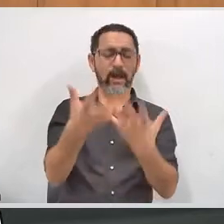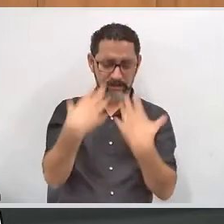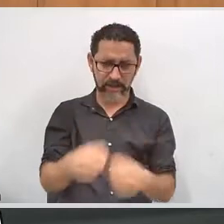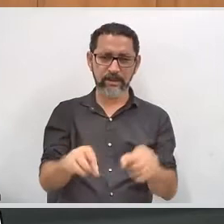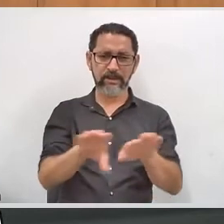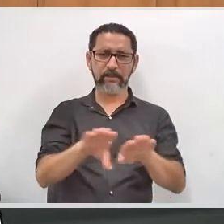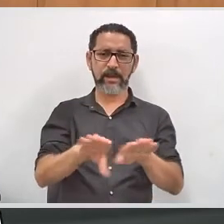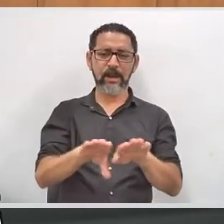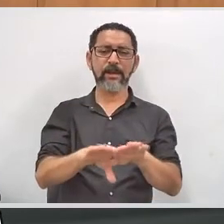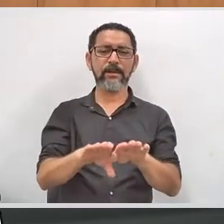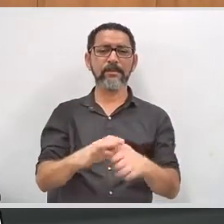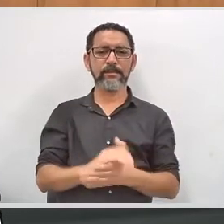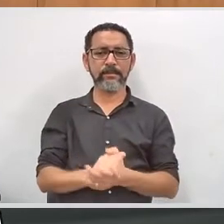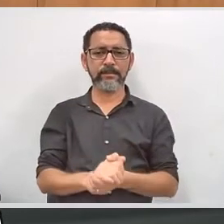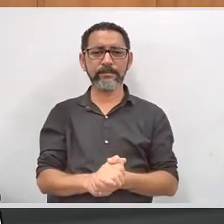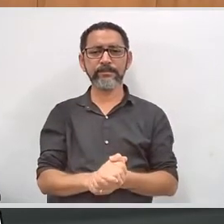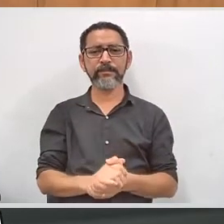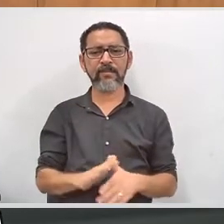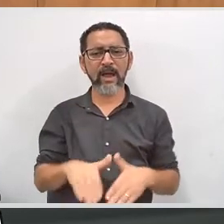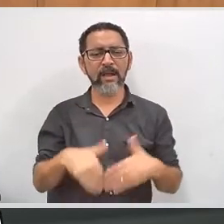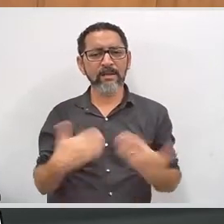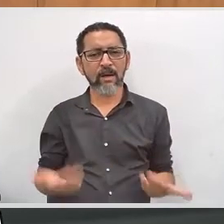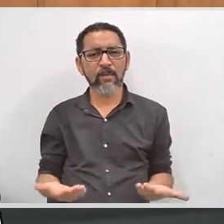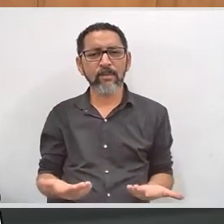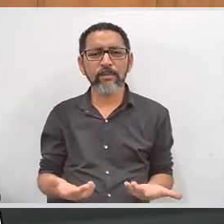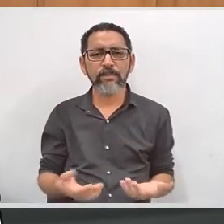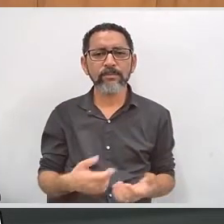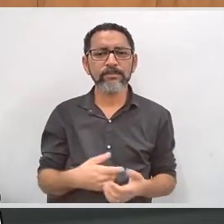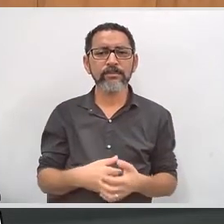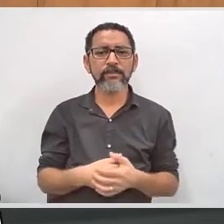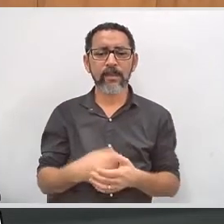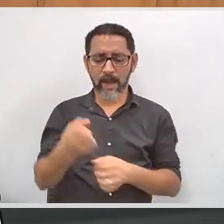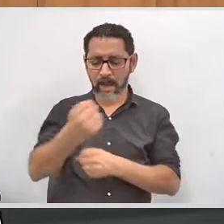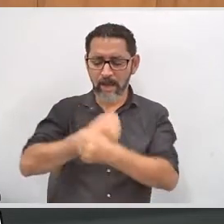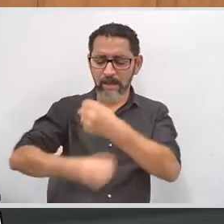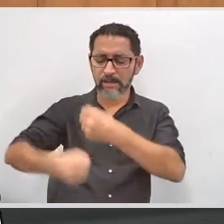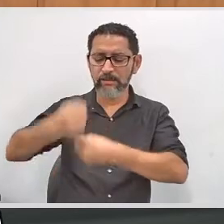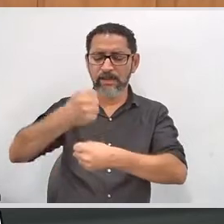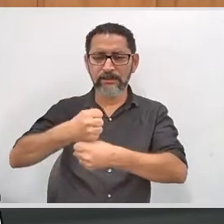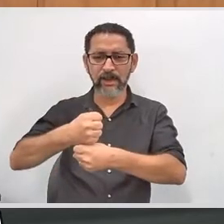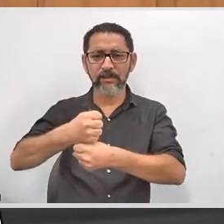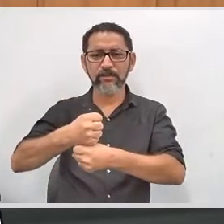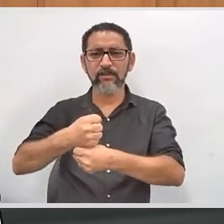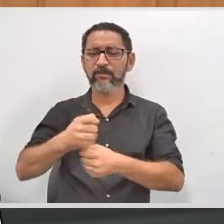Belo Horizonte. e já foi de muito sucesso também essa ação, no ano passado.